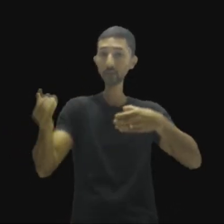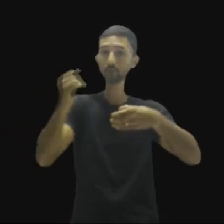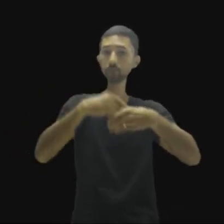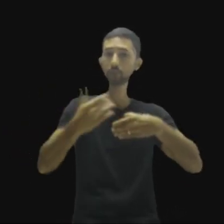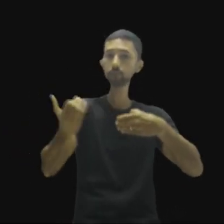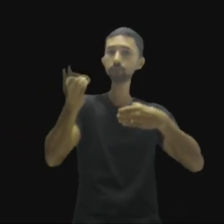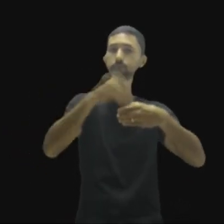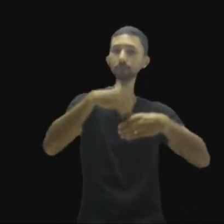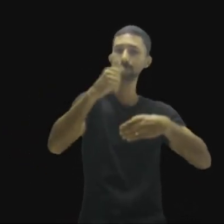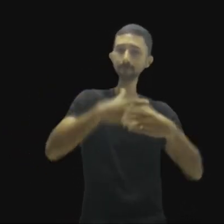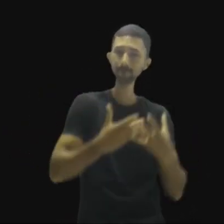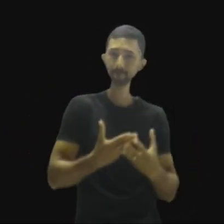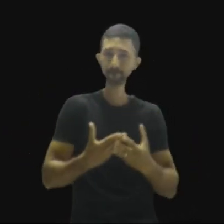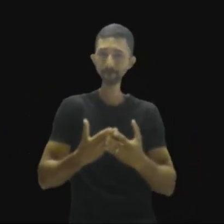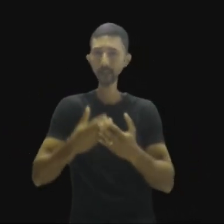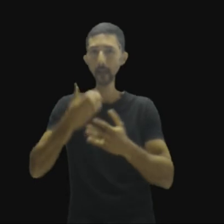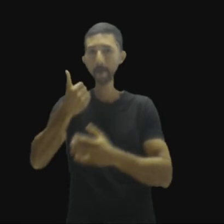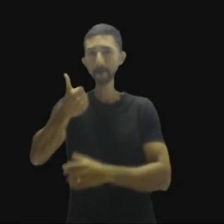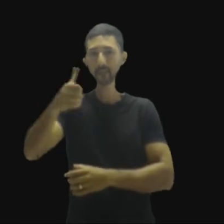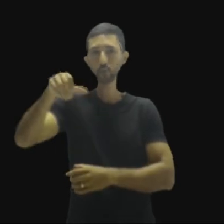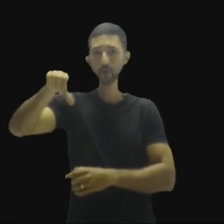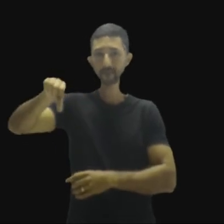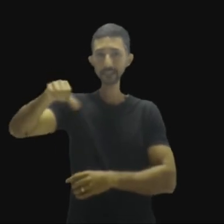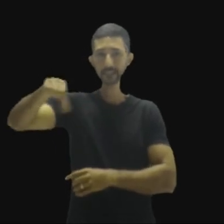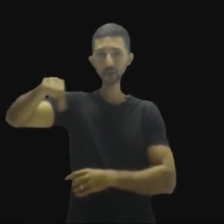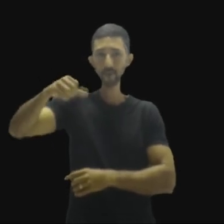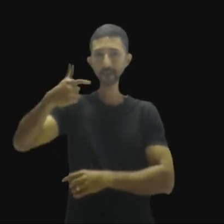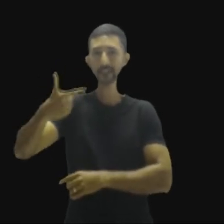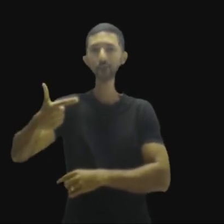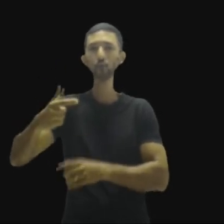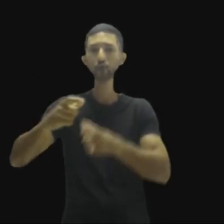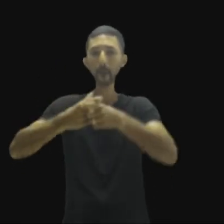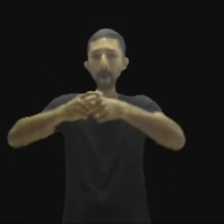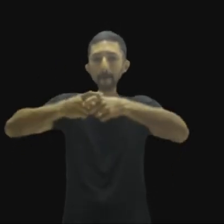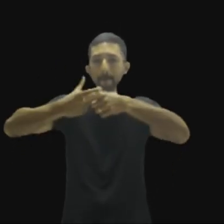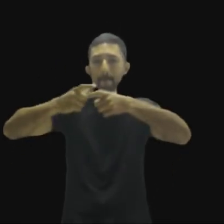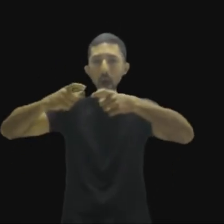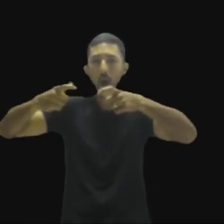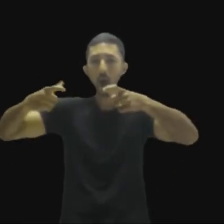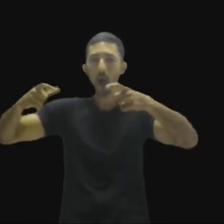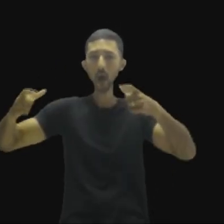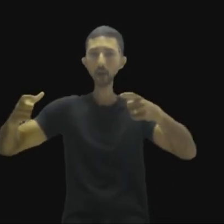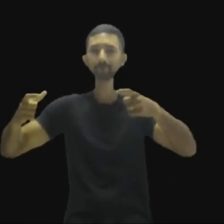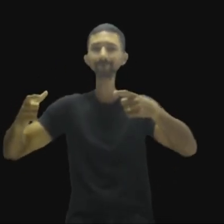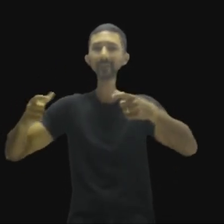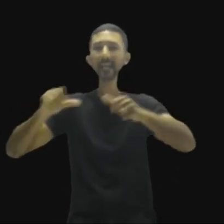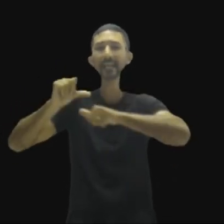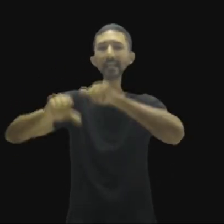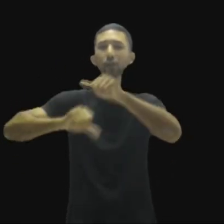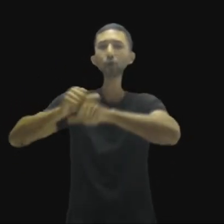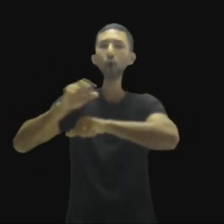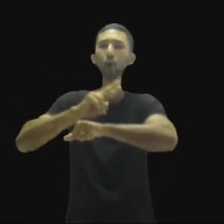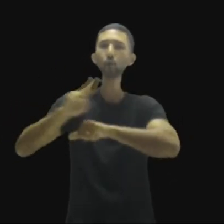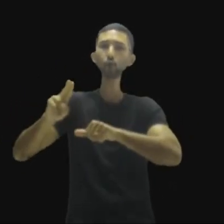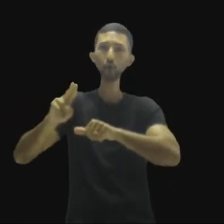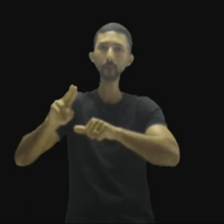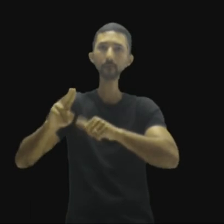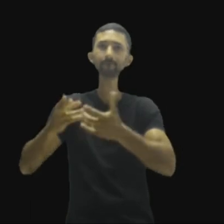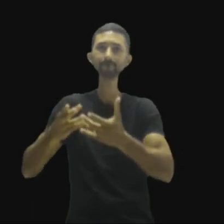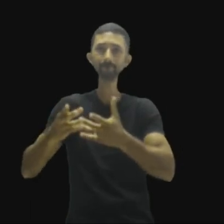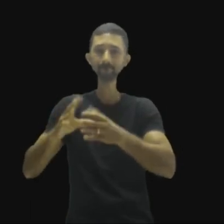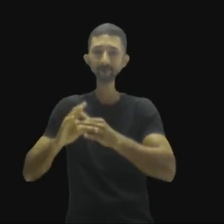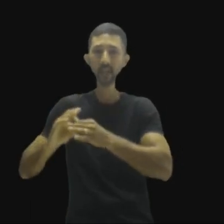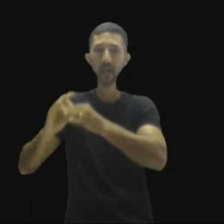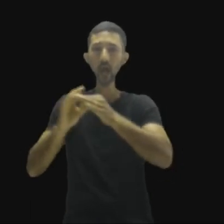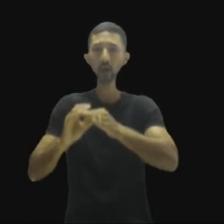1992, ela vai ganhar o nome que nós temos hoje de União Europeia,